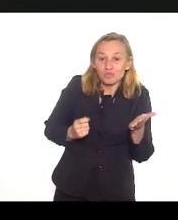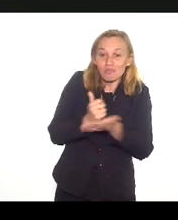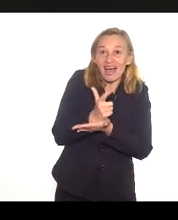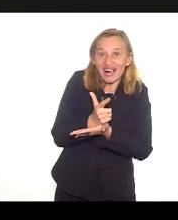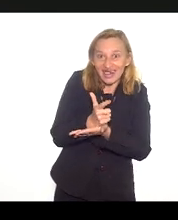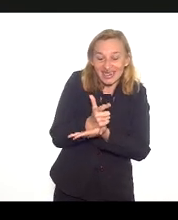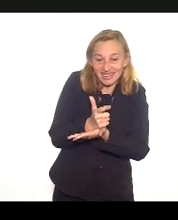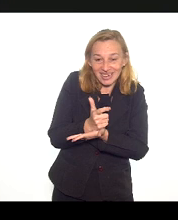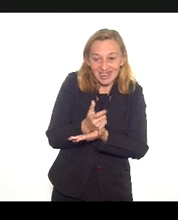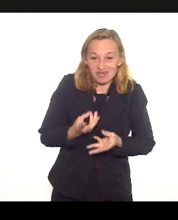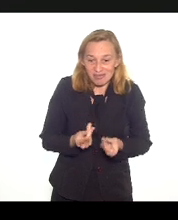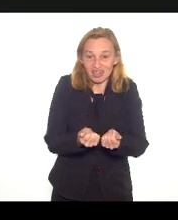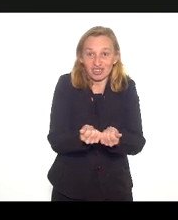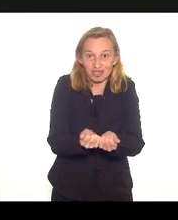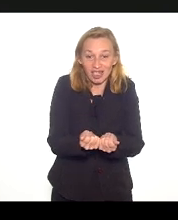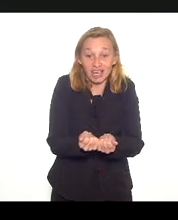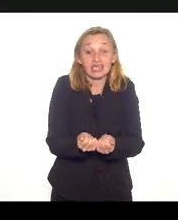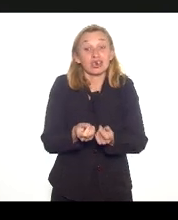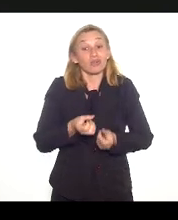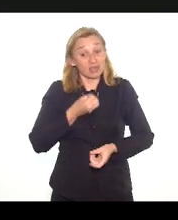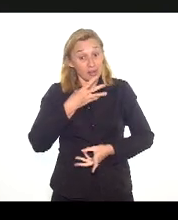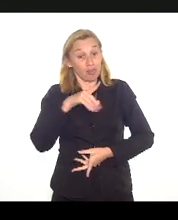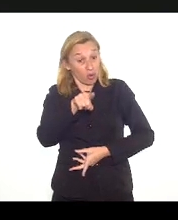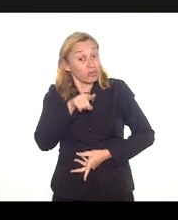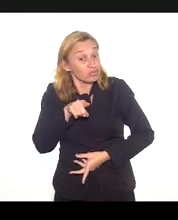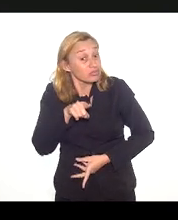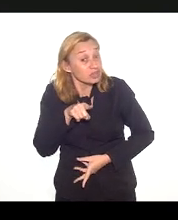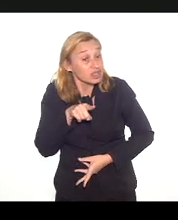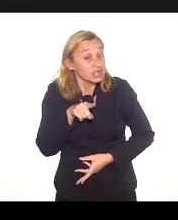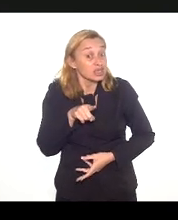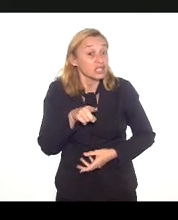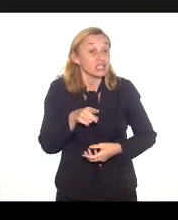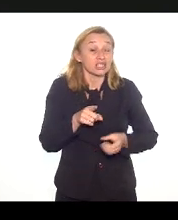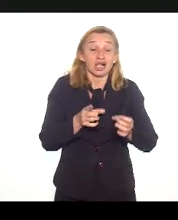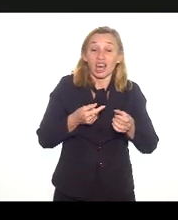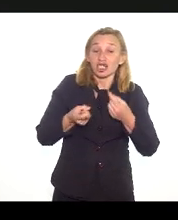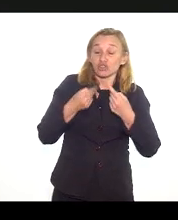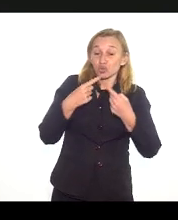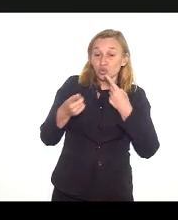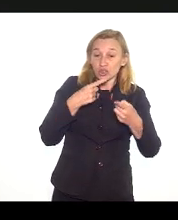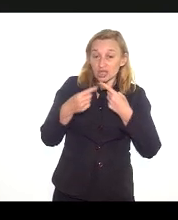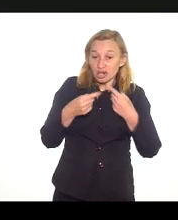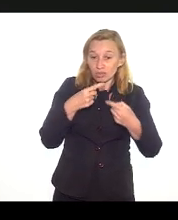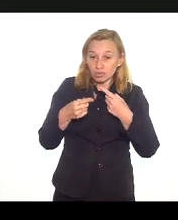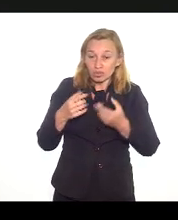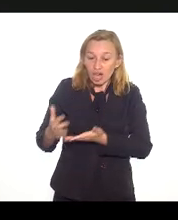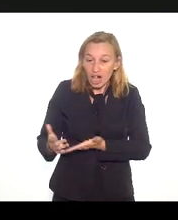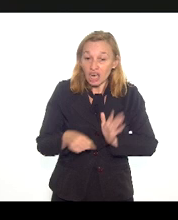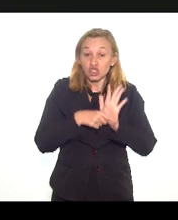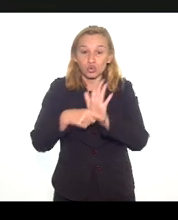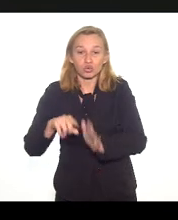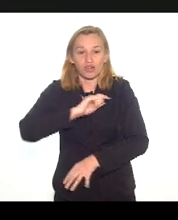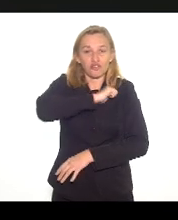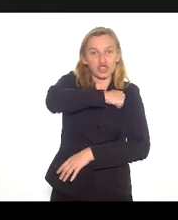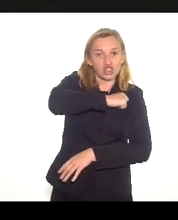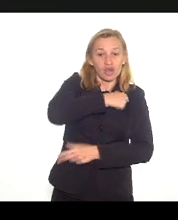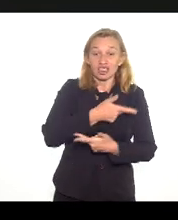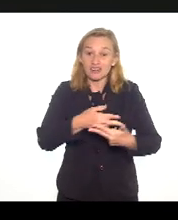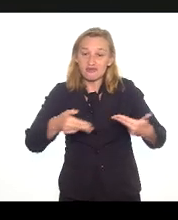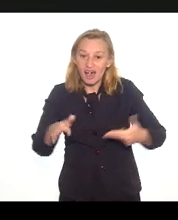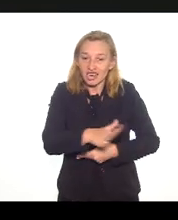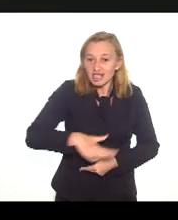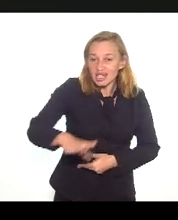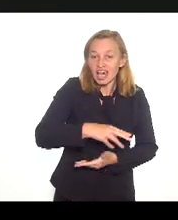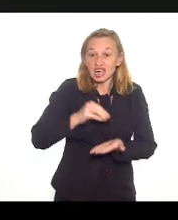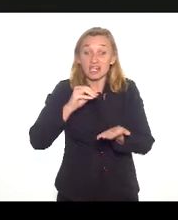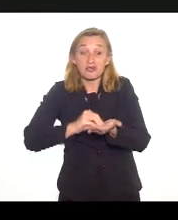então isso é um ponto de destaque na discussão do acordo de recuperação fiscal. A gente tem várias áreas que